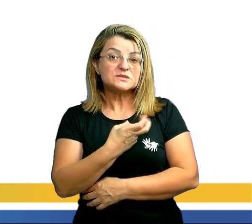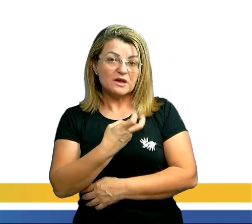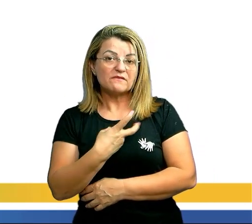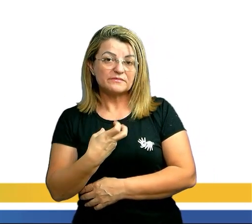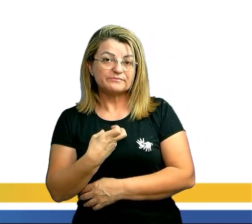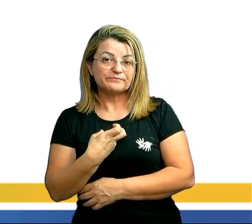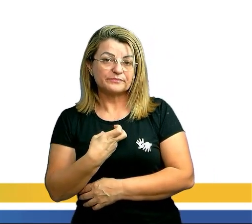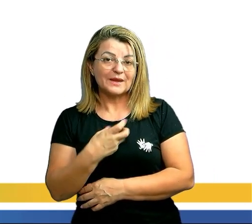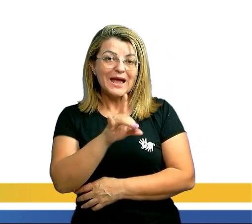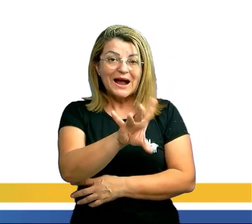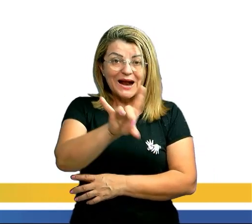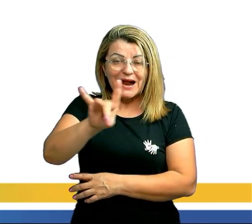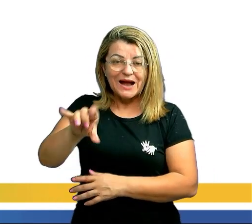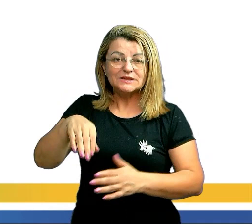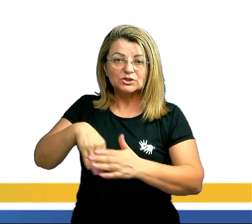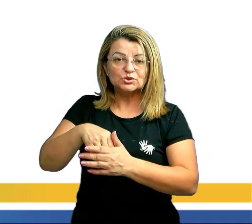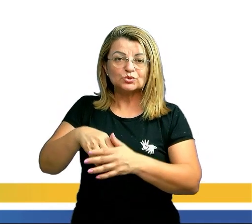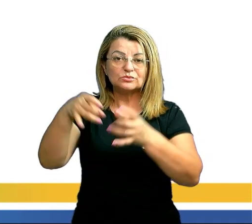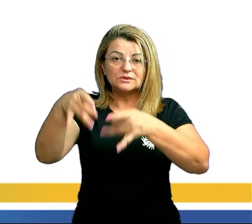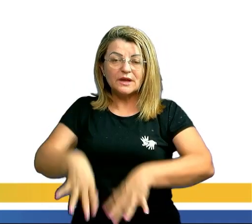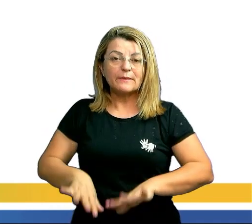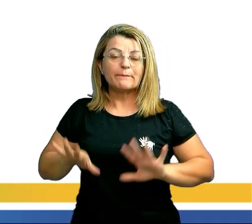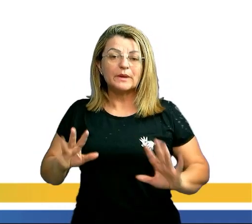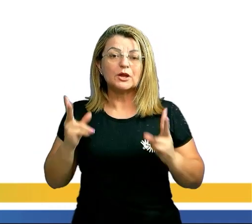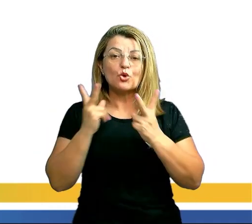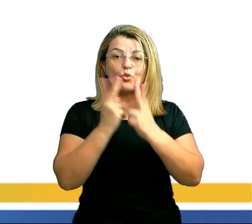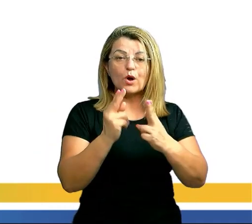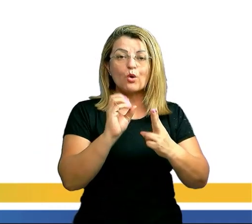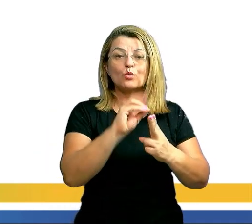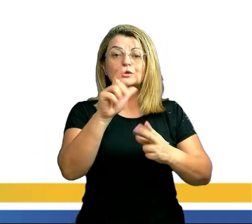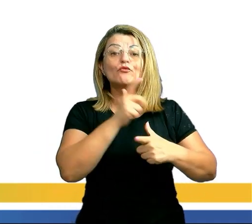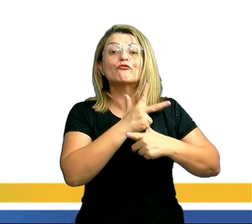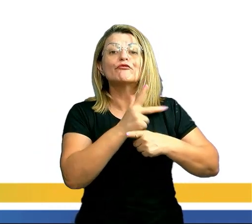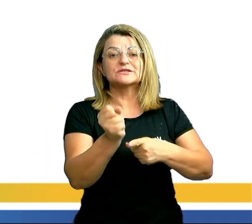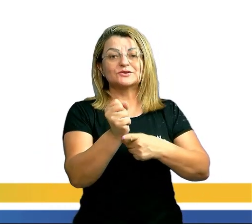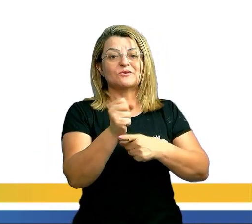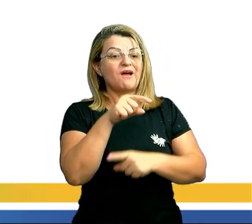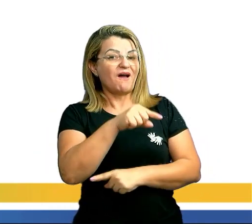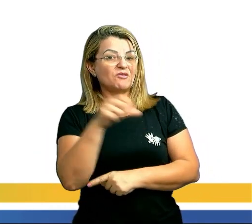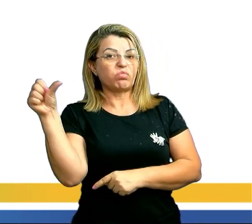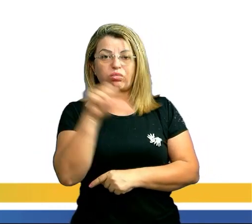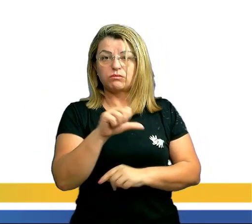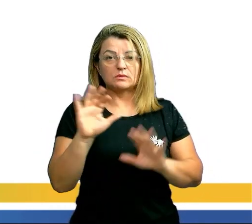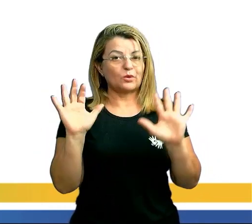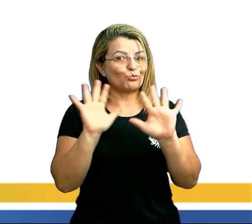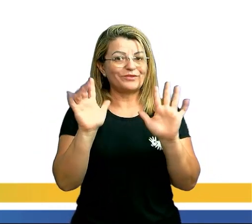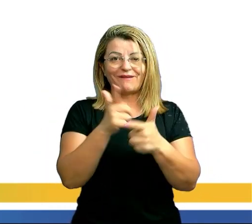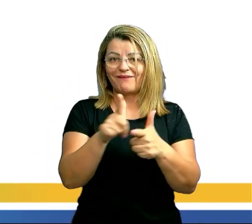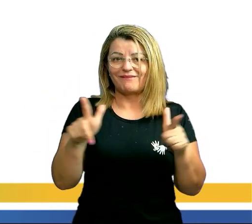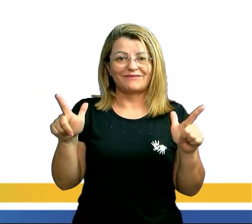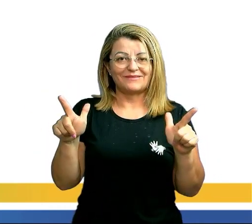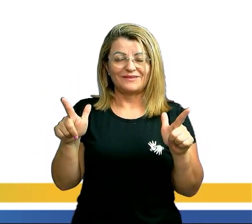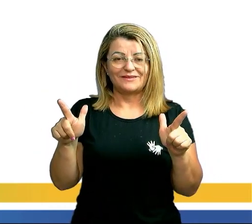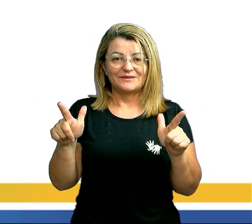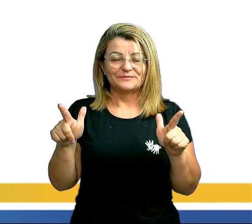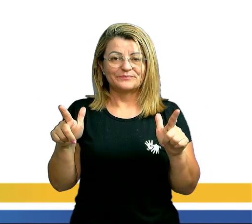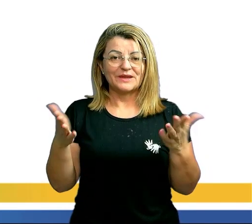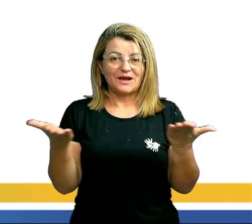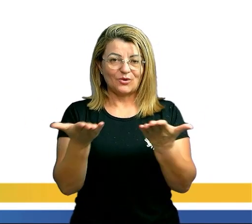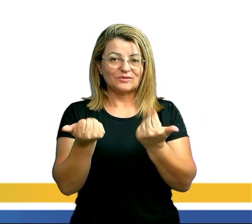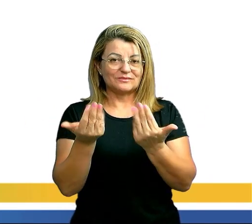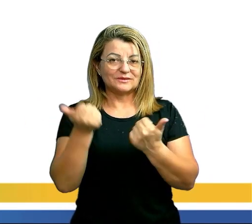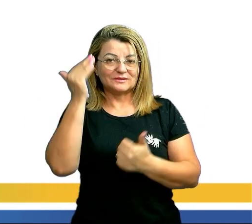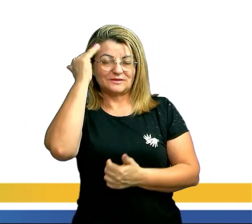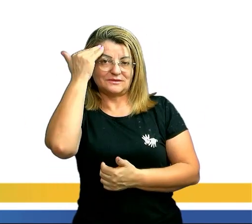bem. Cada jogo ou termina empatado ou há um vencedor. Aqui não tem derrota. Legal, né, sistema? Vamos entender